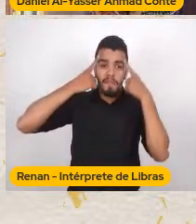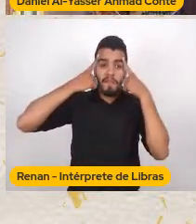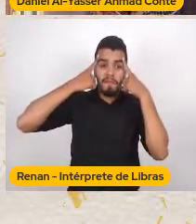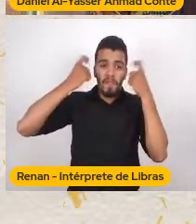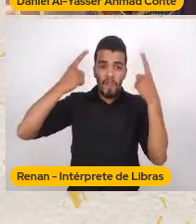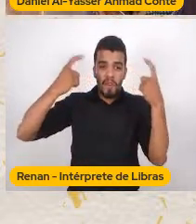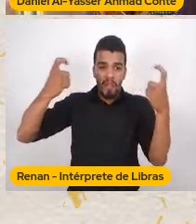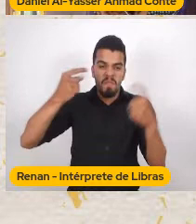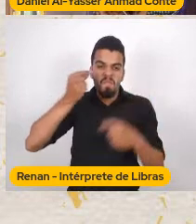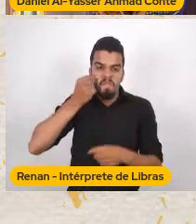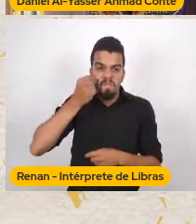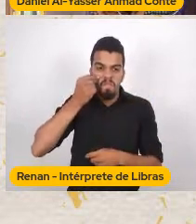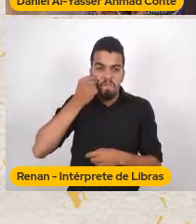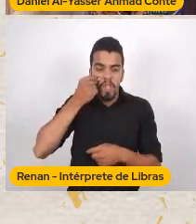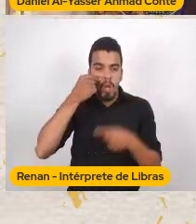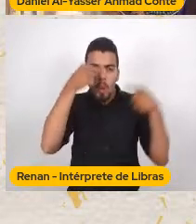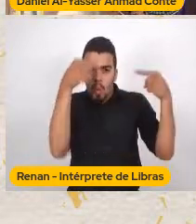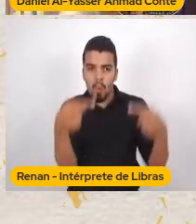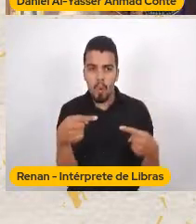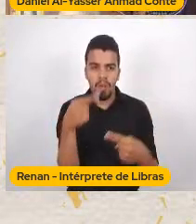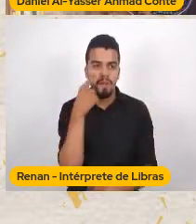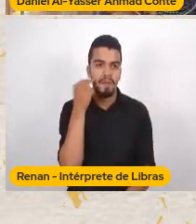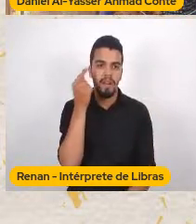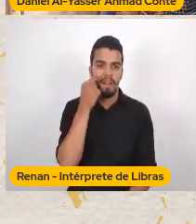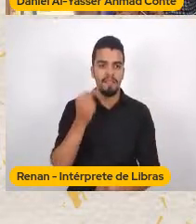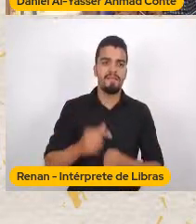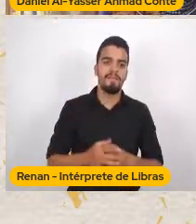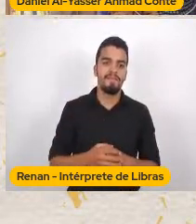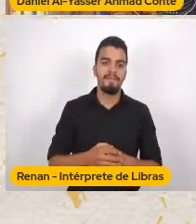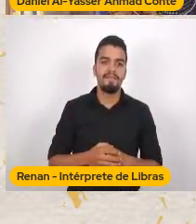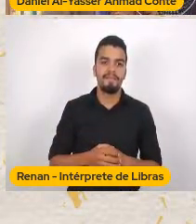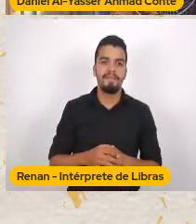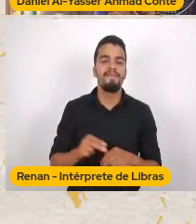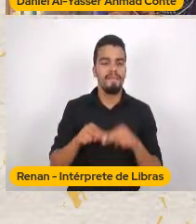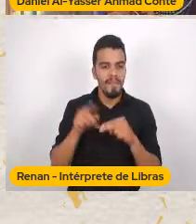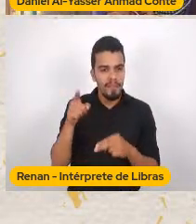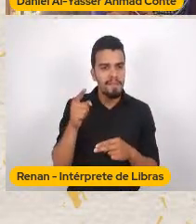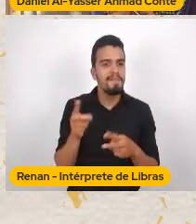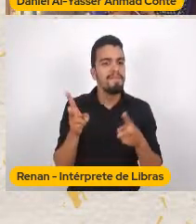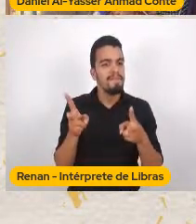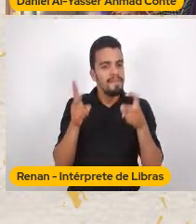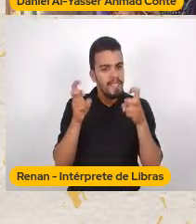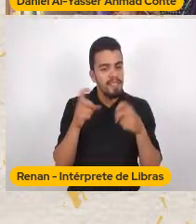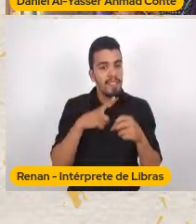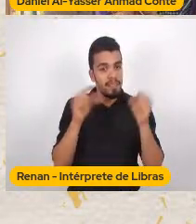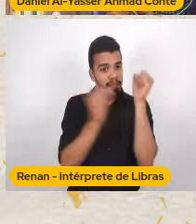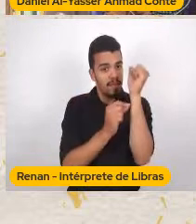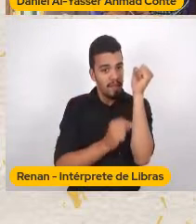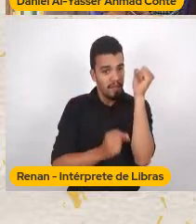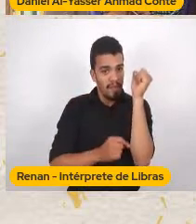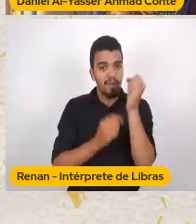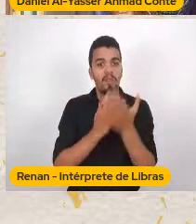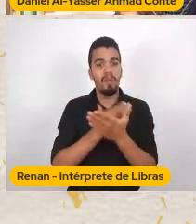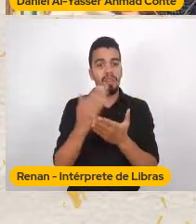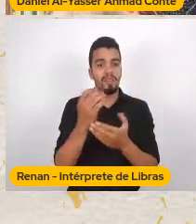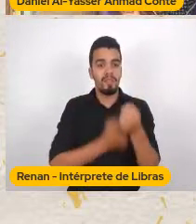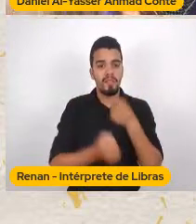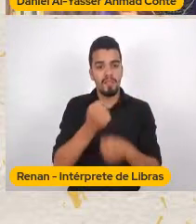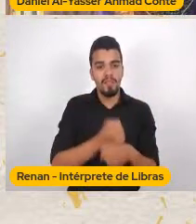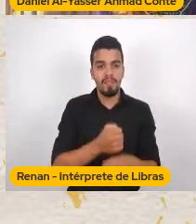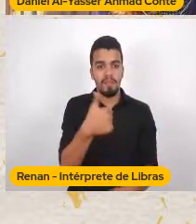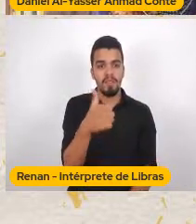e no Jerry Na relação entre Tom e Jerry Então olha só Eu falei do pica-pau Que está desde 1950 Sendo veiculado